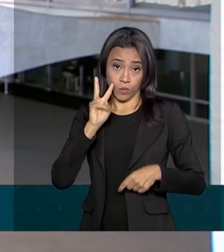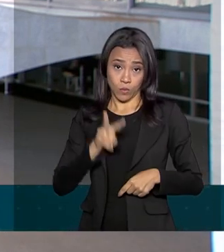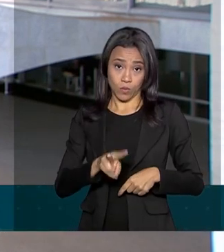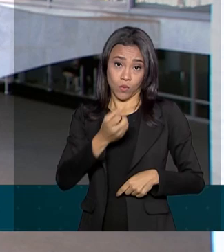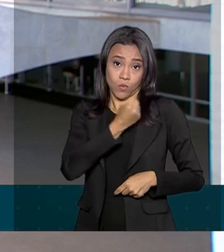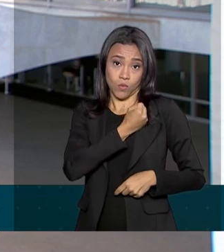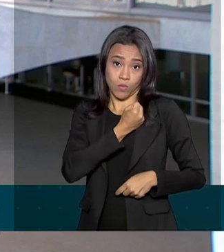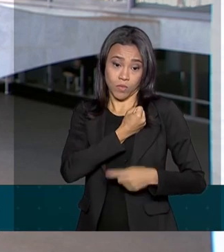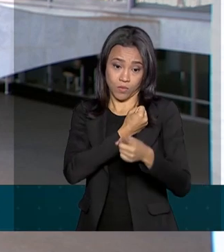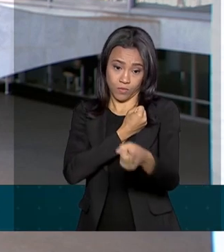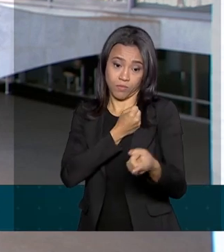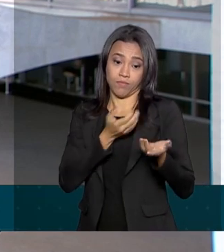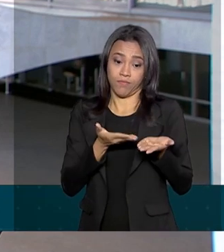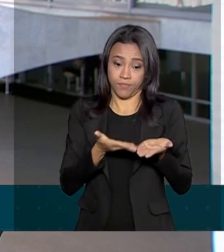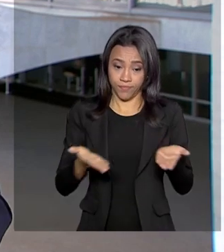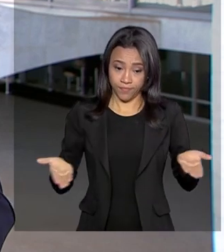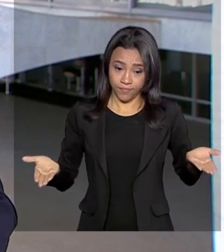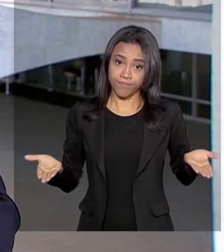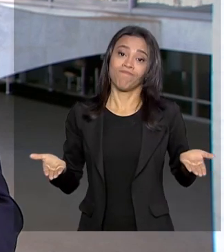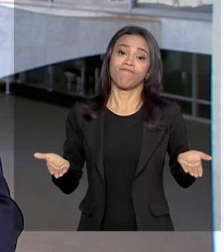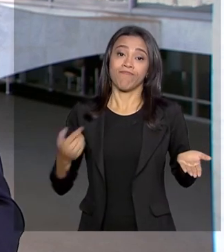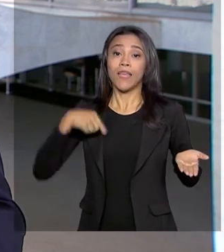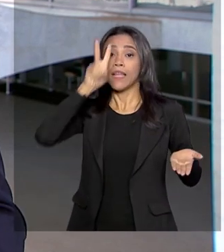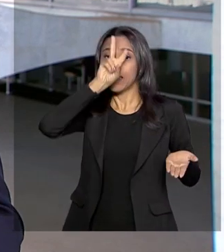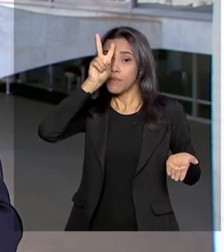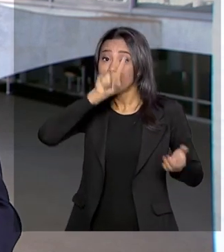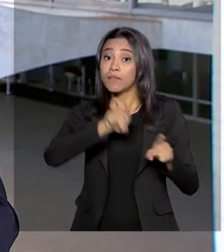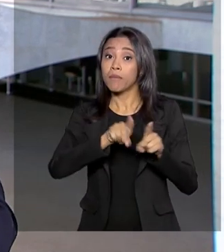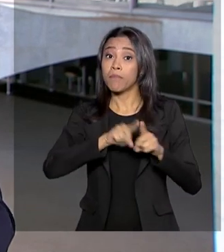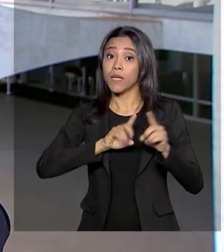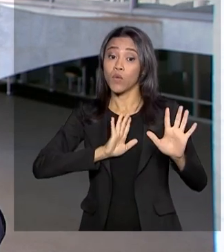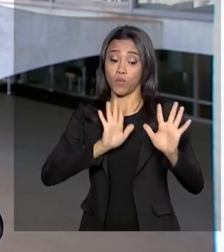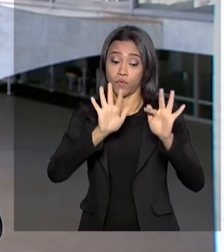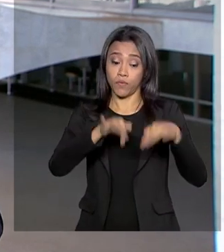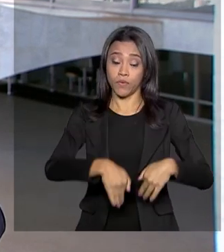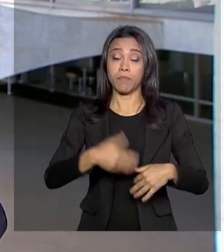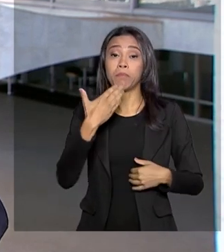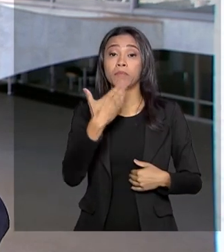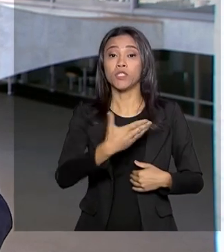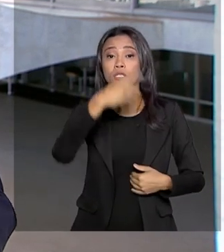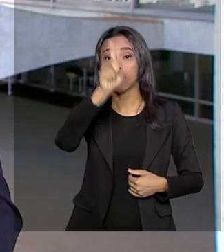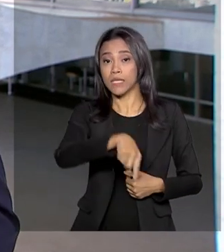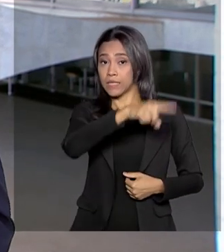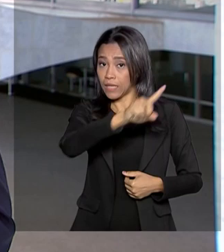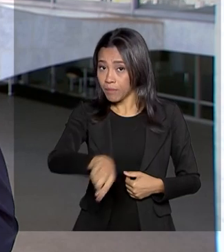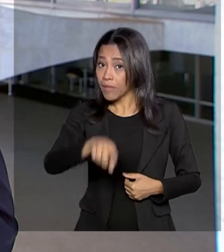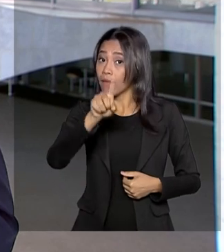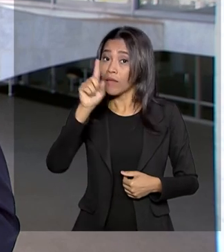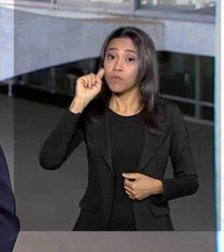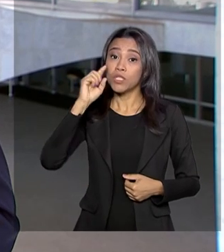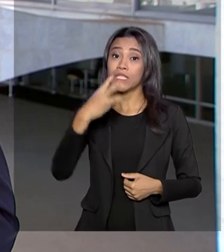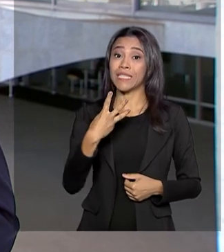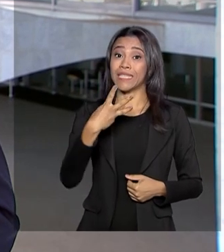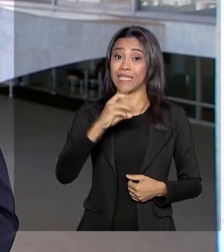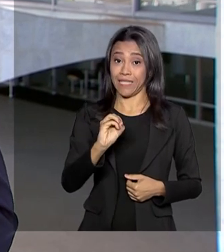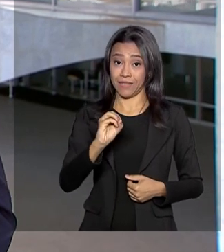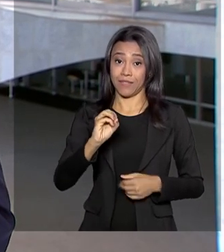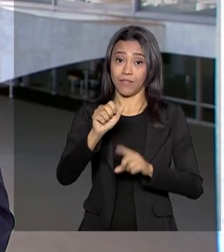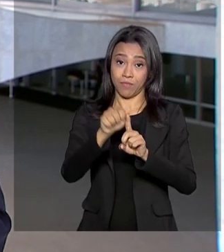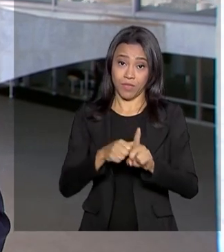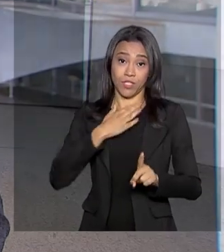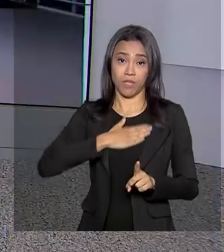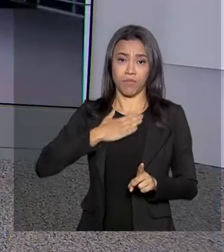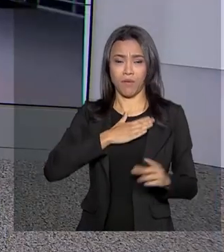-724-2019, lembrando aí que o prazo final para solicitar esse cancelamento é 30 de abril de 2020,